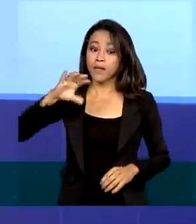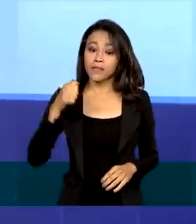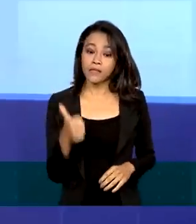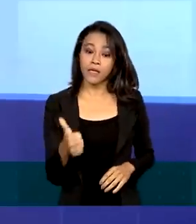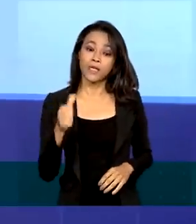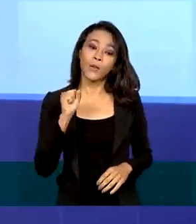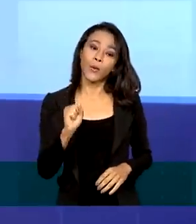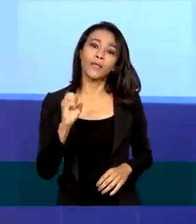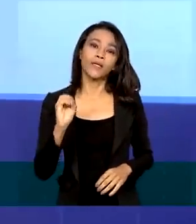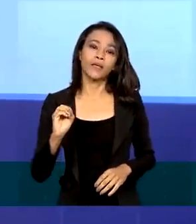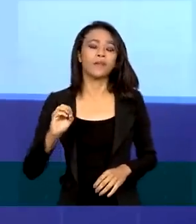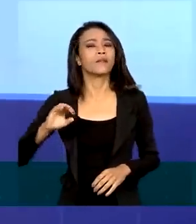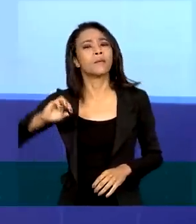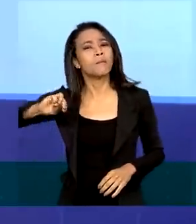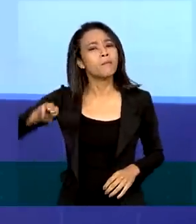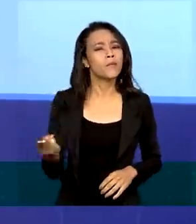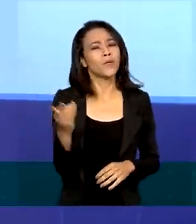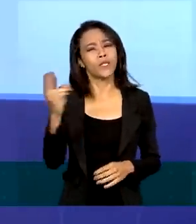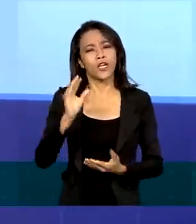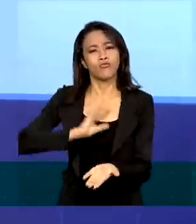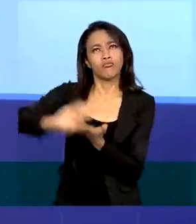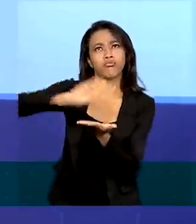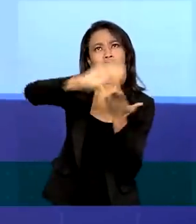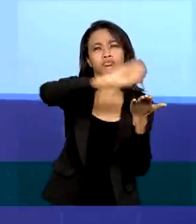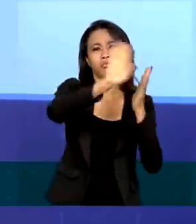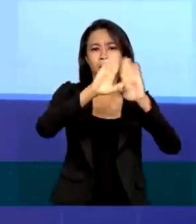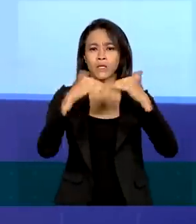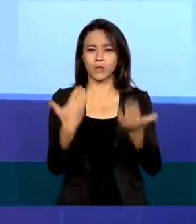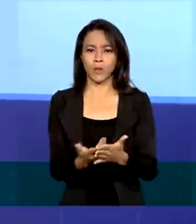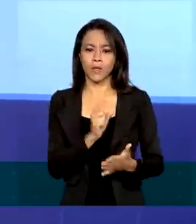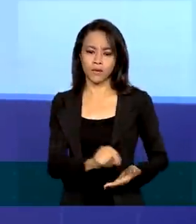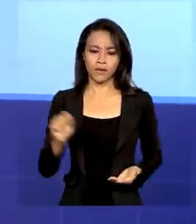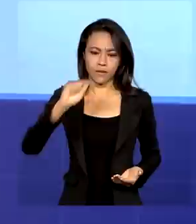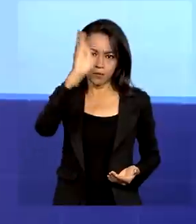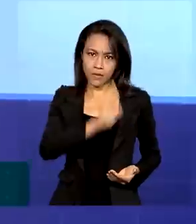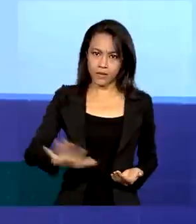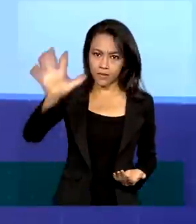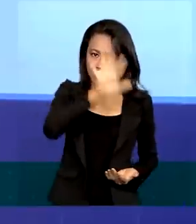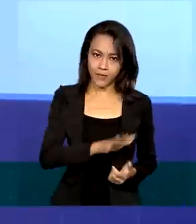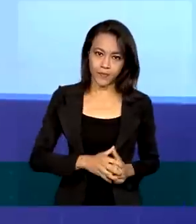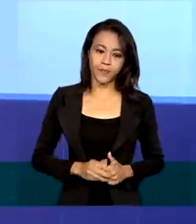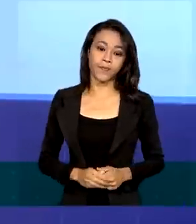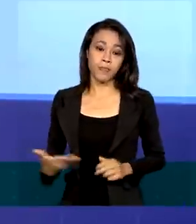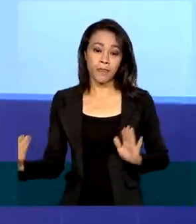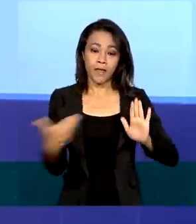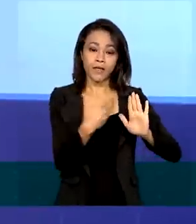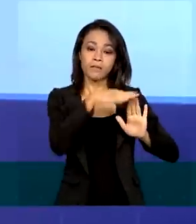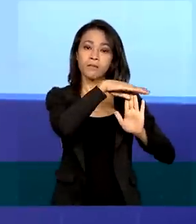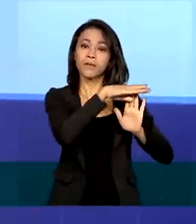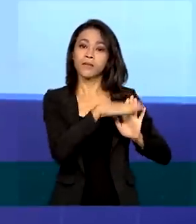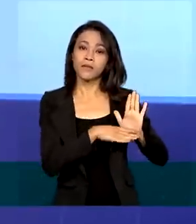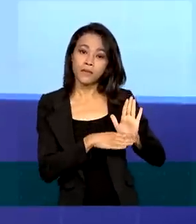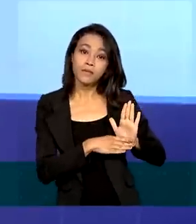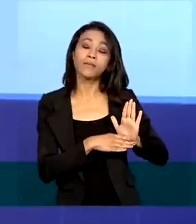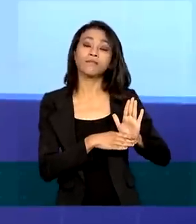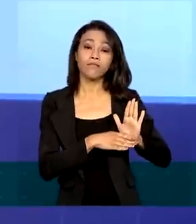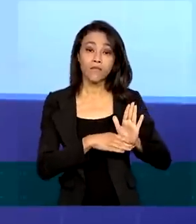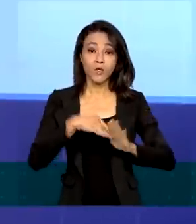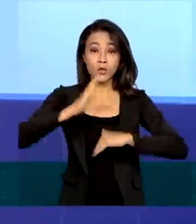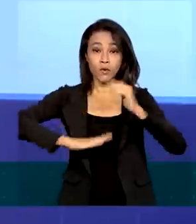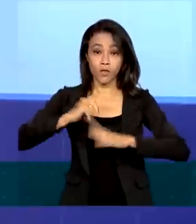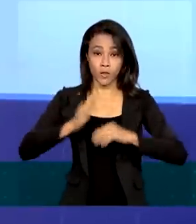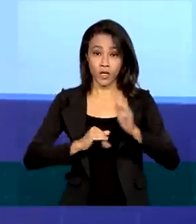de reais para instituições de ensino em todo o país. O programa possibilita de forma consolidada que os profissionais dessas duas áreas,